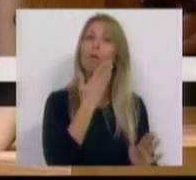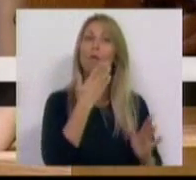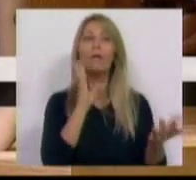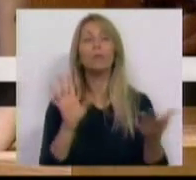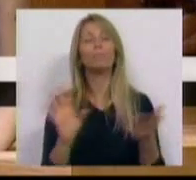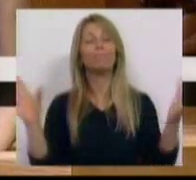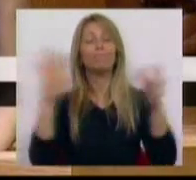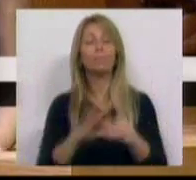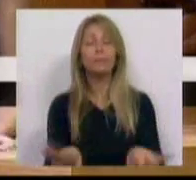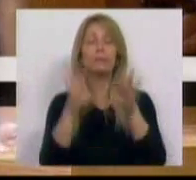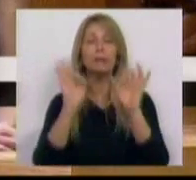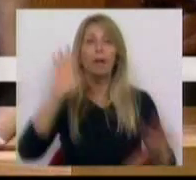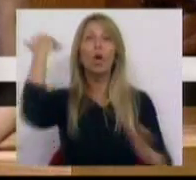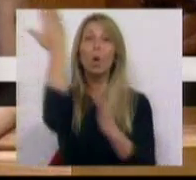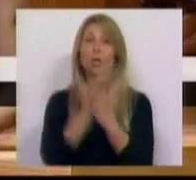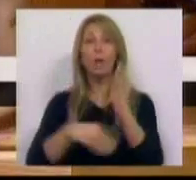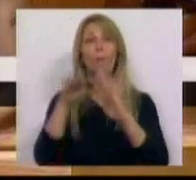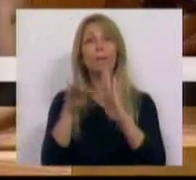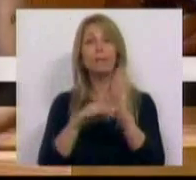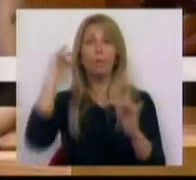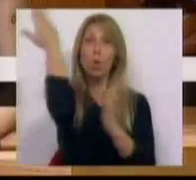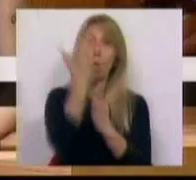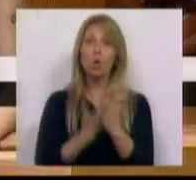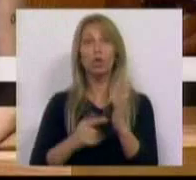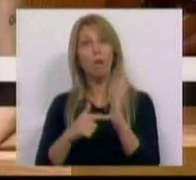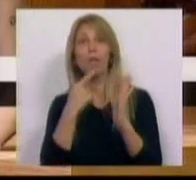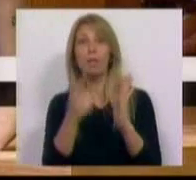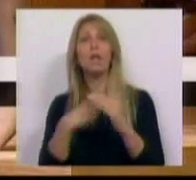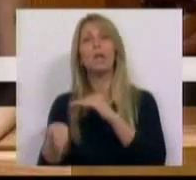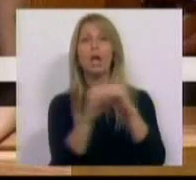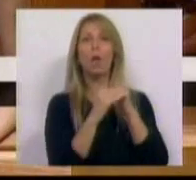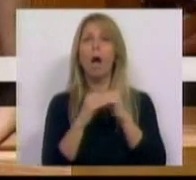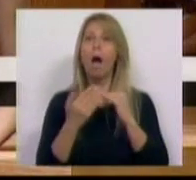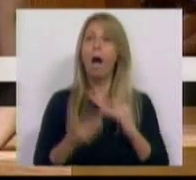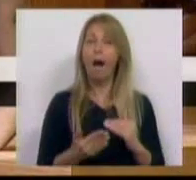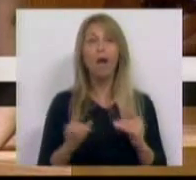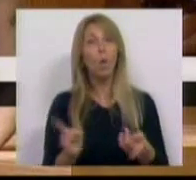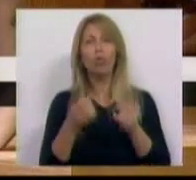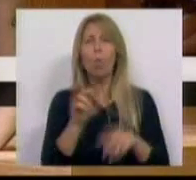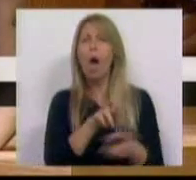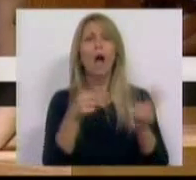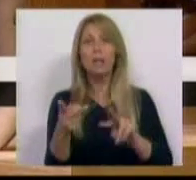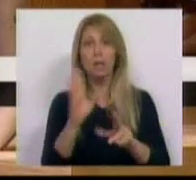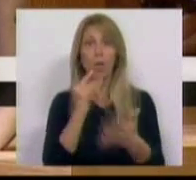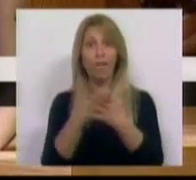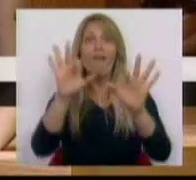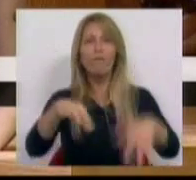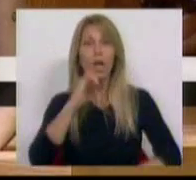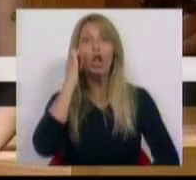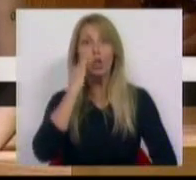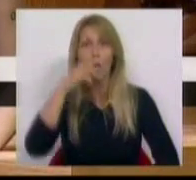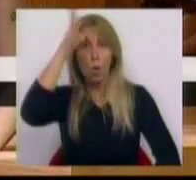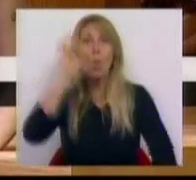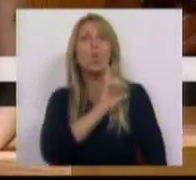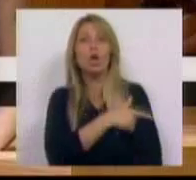Constituição, ao princípio constitucional da igualdade. Não é esta alteração que acaba com a dor corajosa de todos e